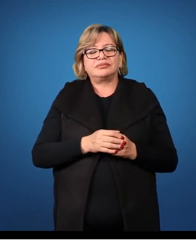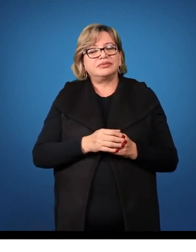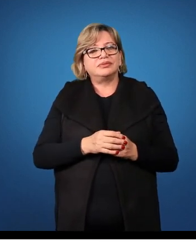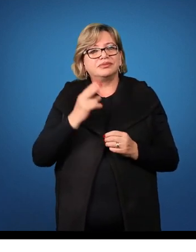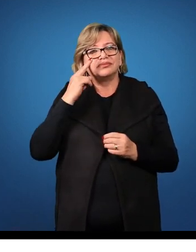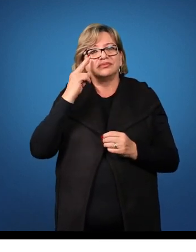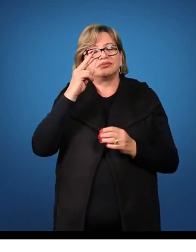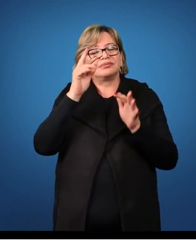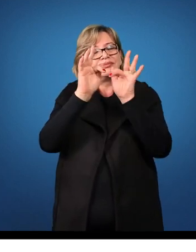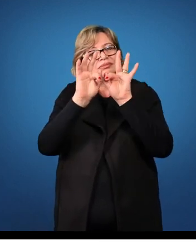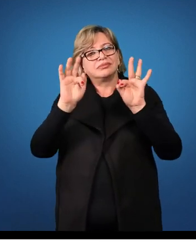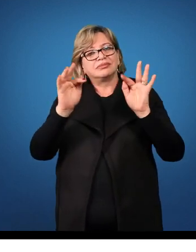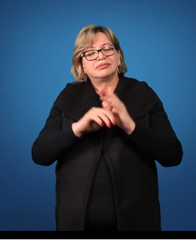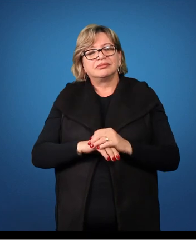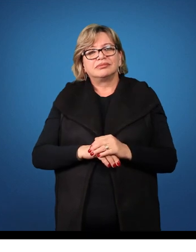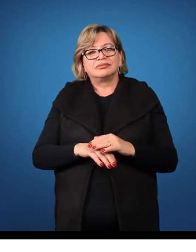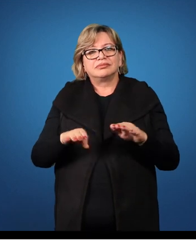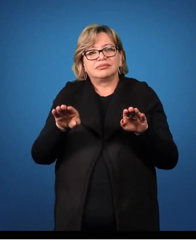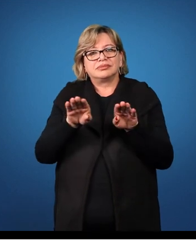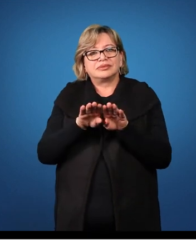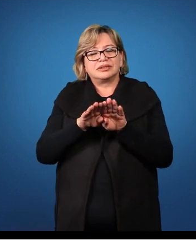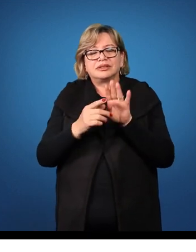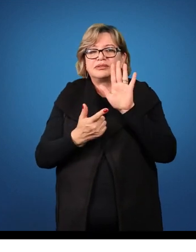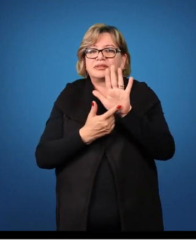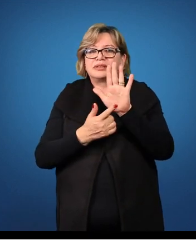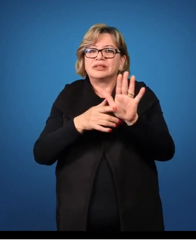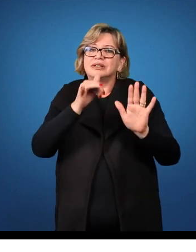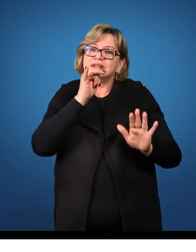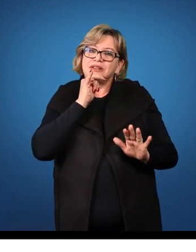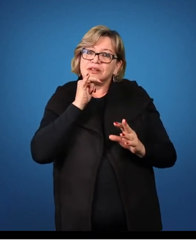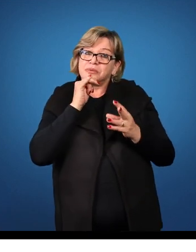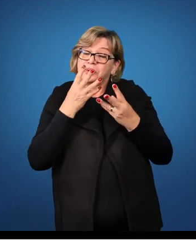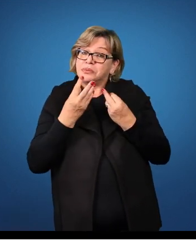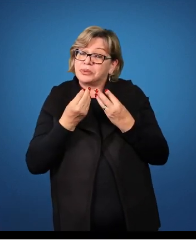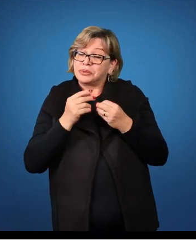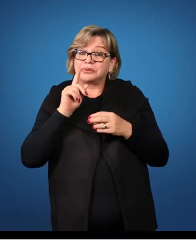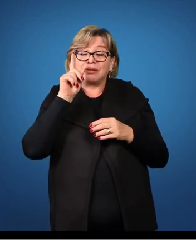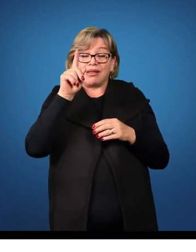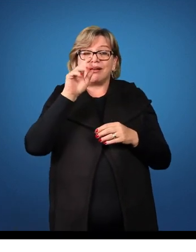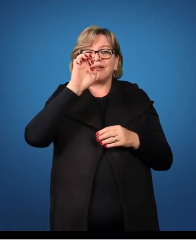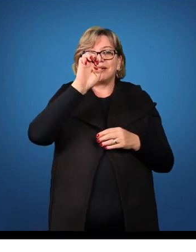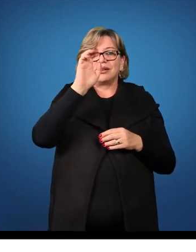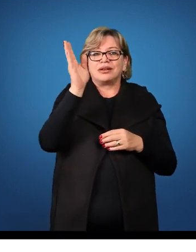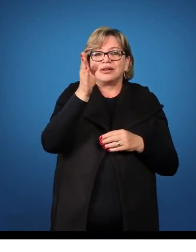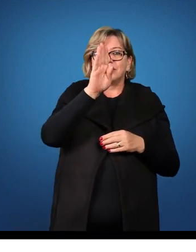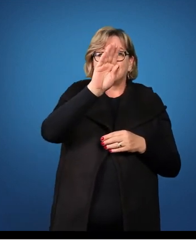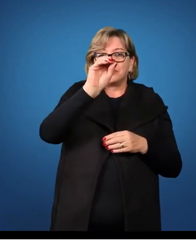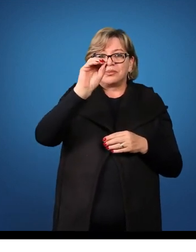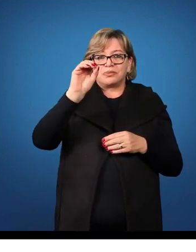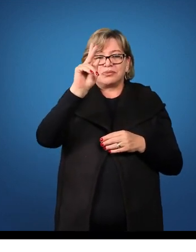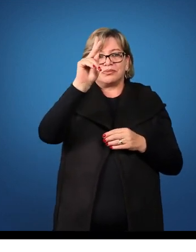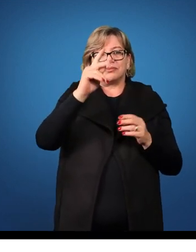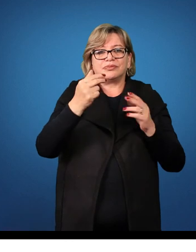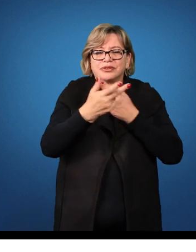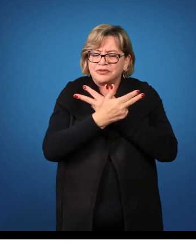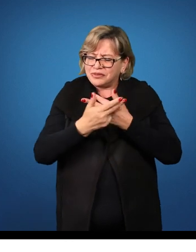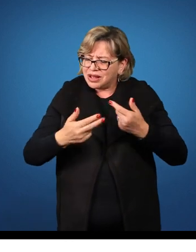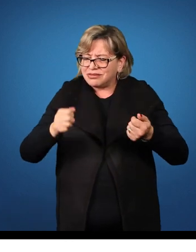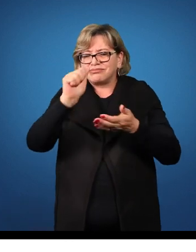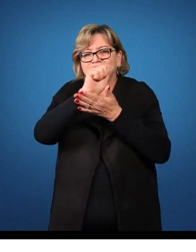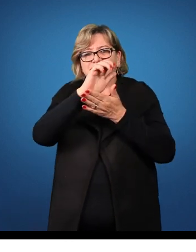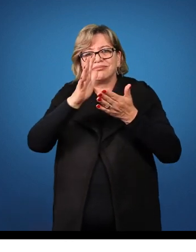Muito bem. Também estamos exemplificando bastante lá no e-book, deixando bem claro, com vários